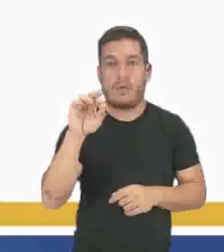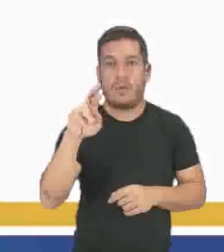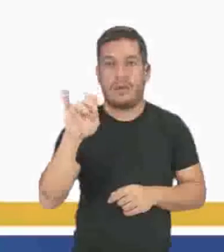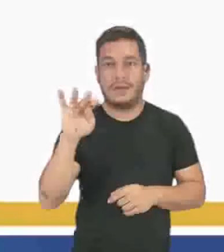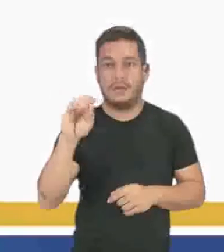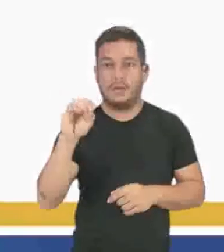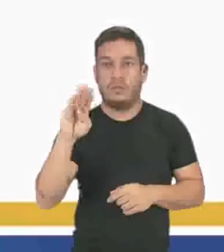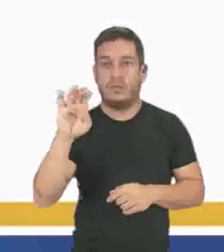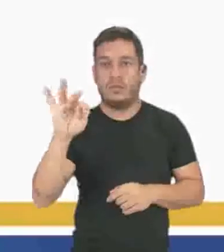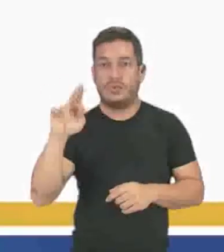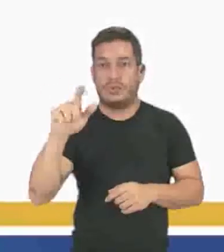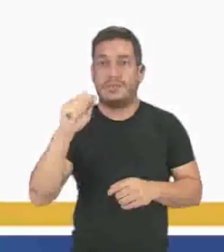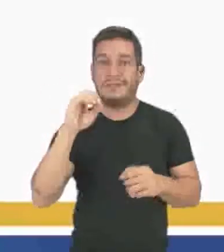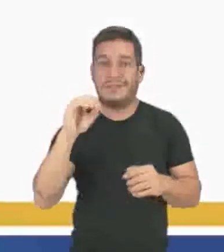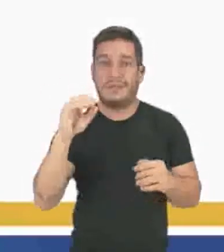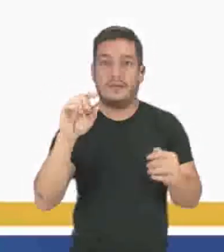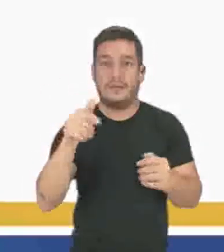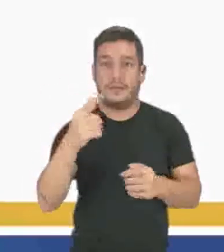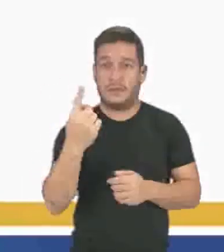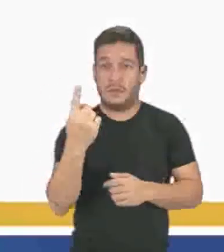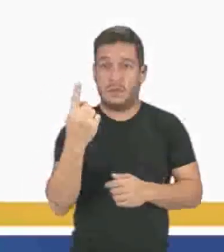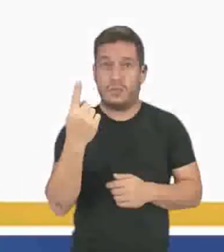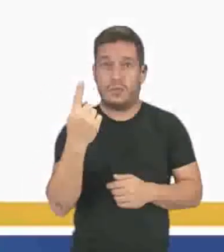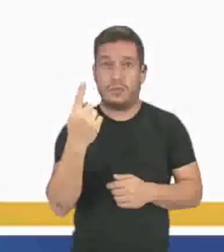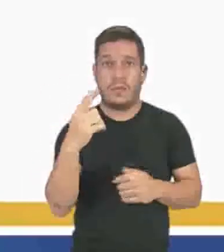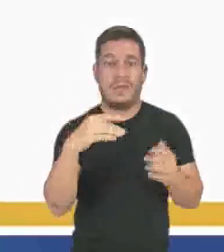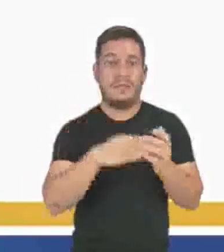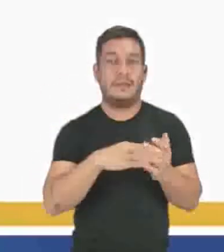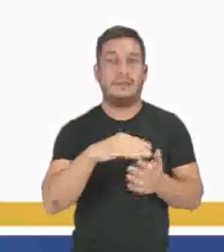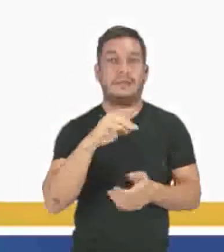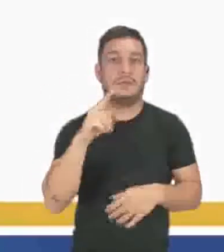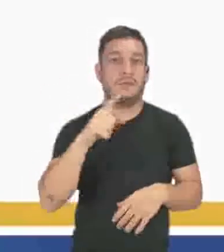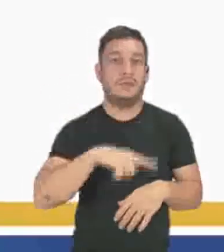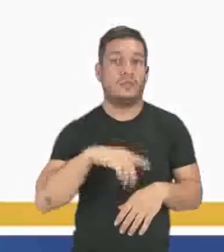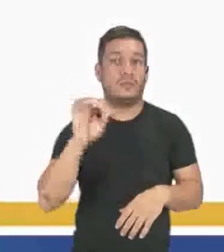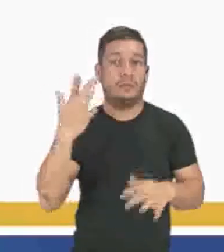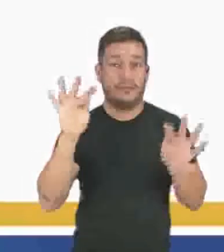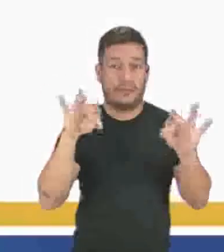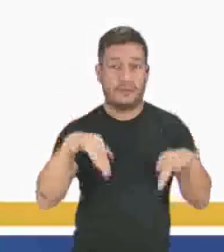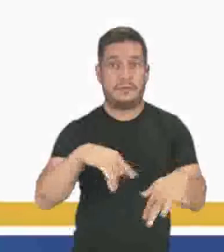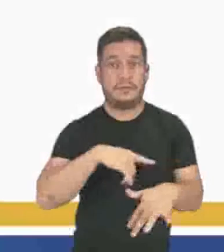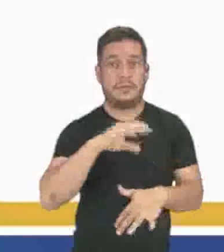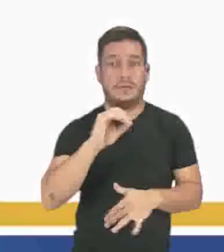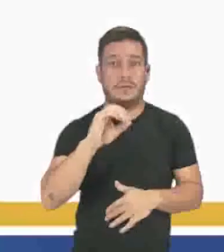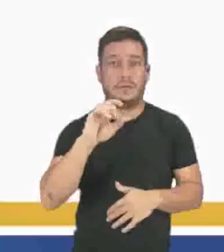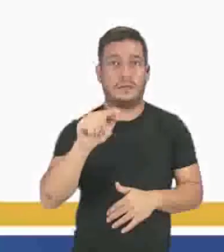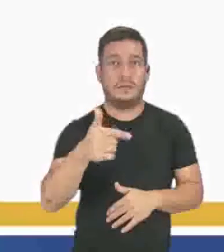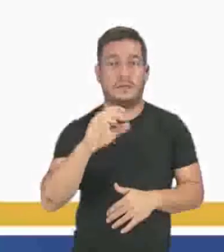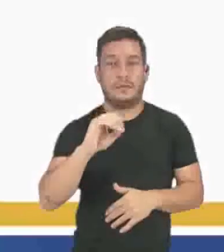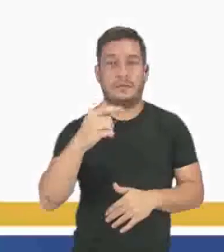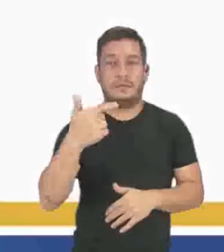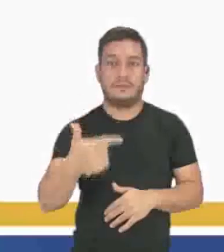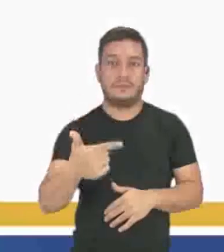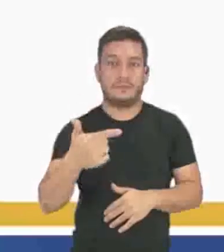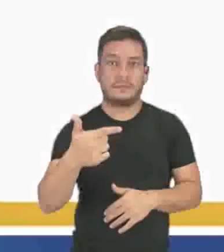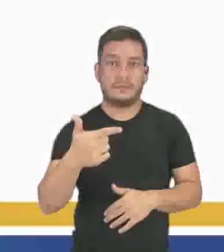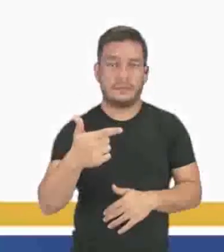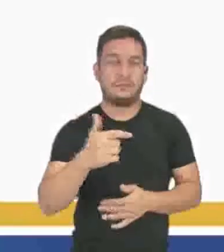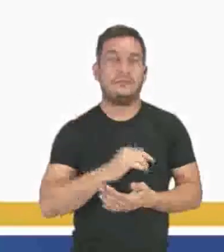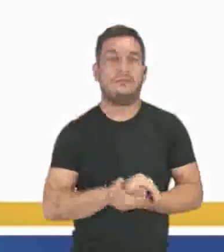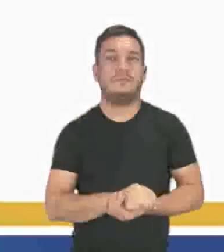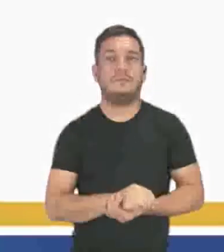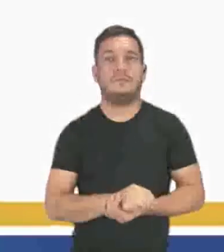butila de 0,1. Aqui no tempo final, nós temos 0,02.